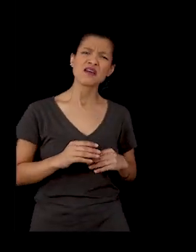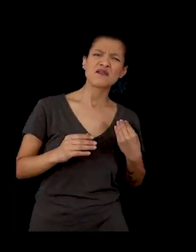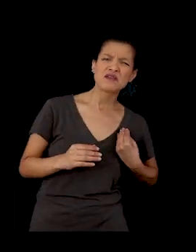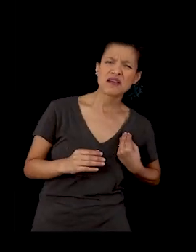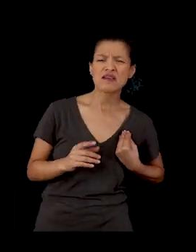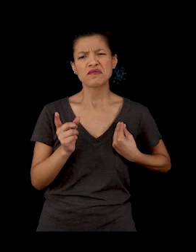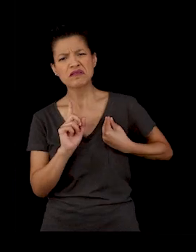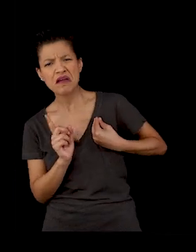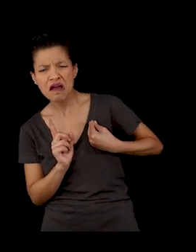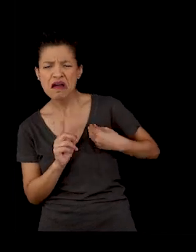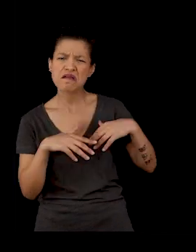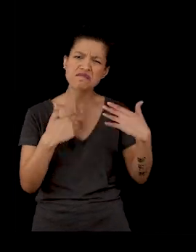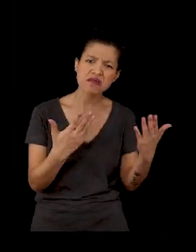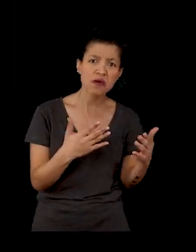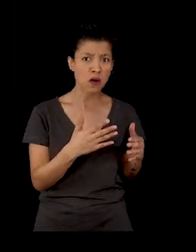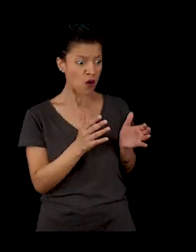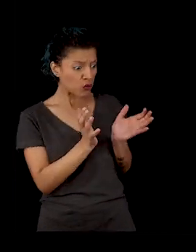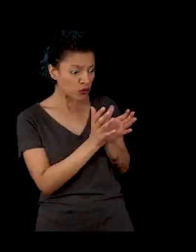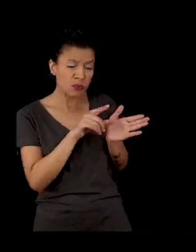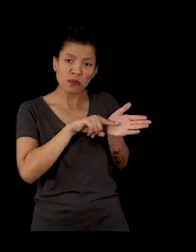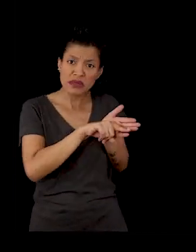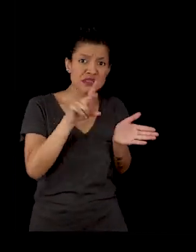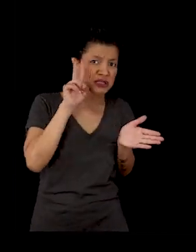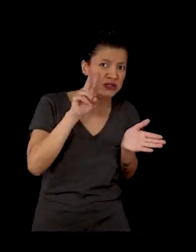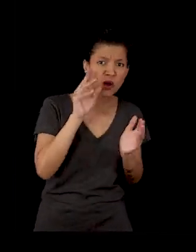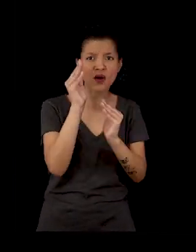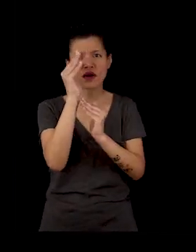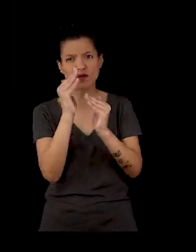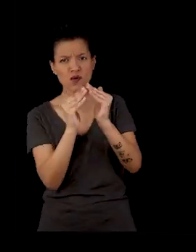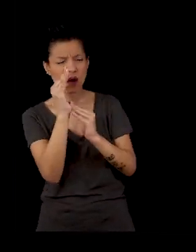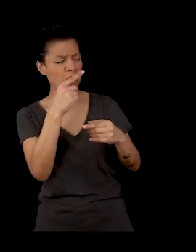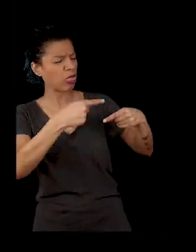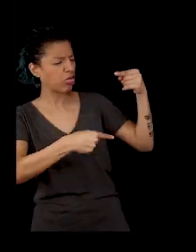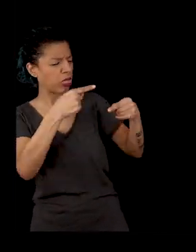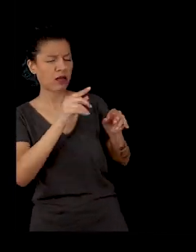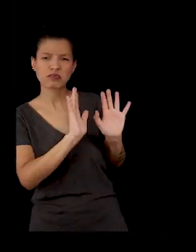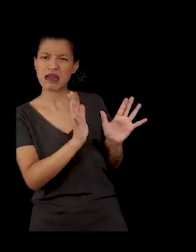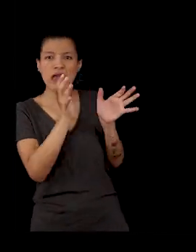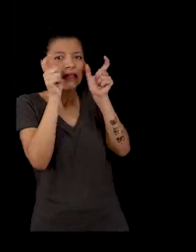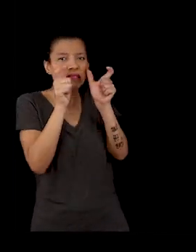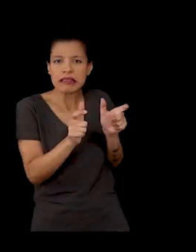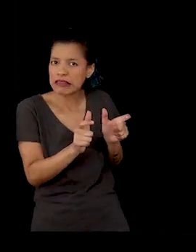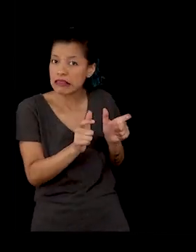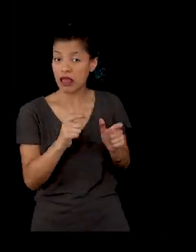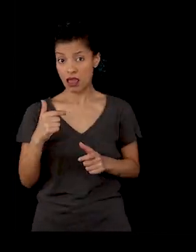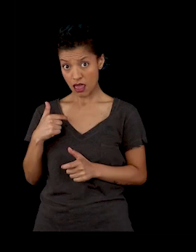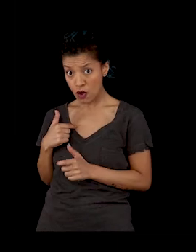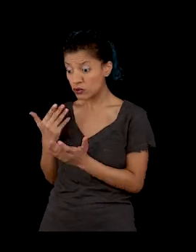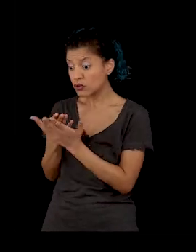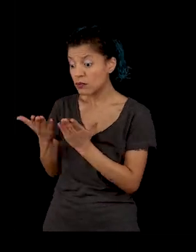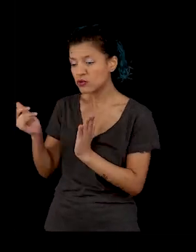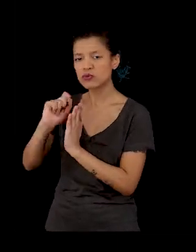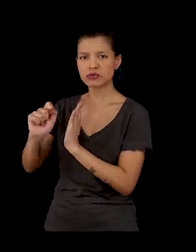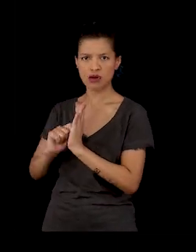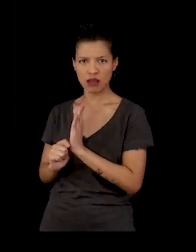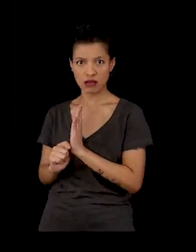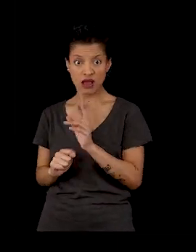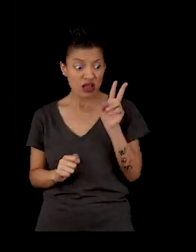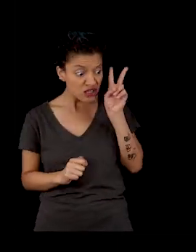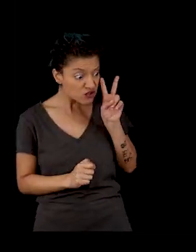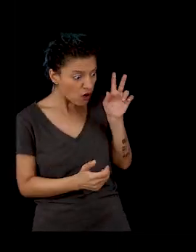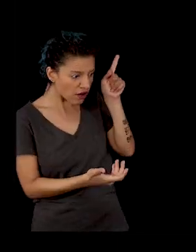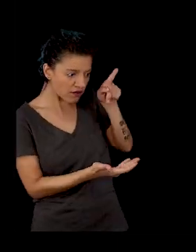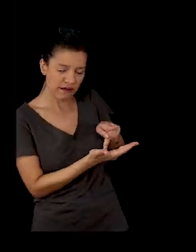historiadores e folcloristas, que a mim não interessa, eu sou um dramaturgo. A mim o que interessa não é a verdade histórica, é a verdade